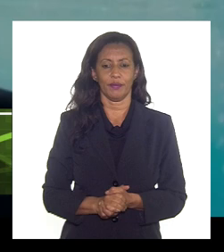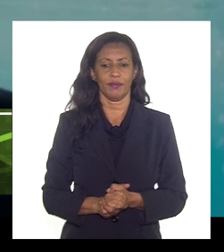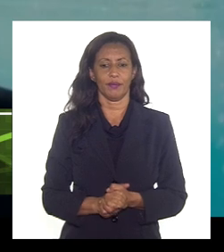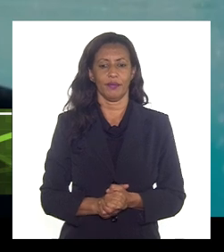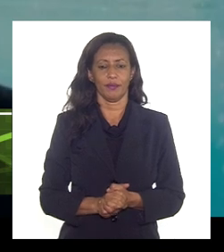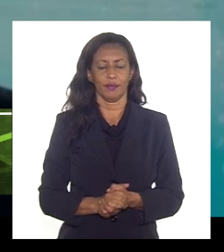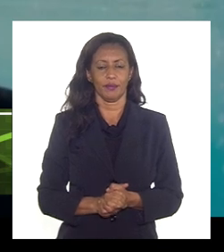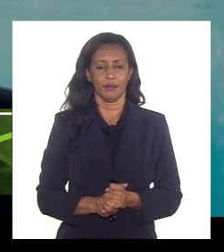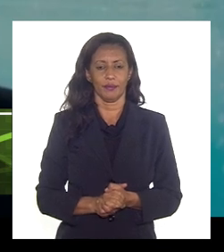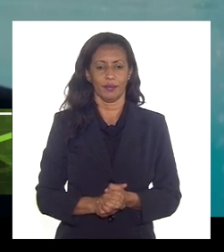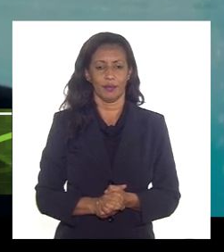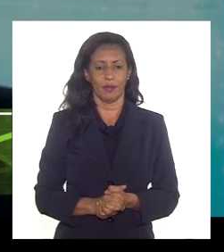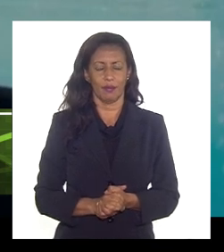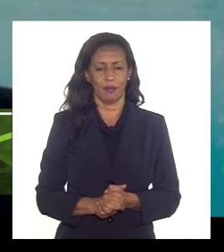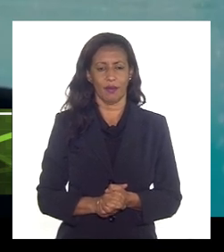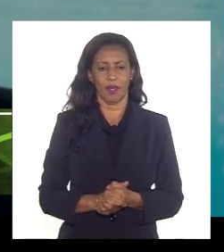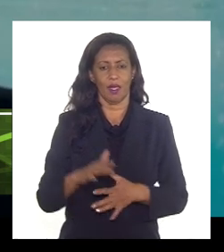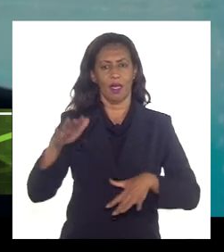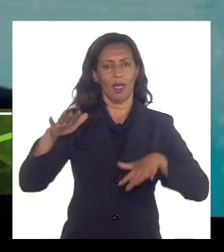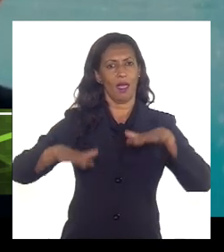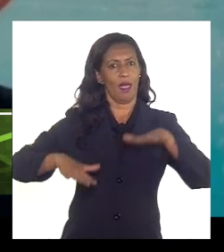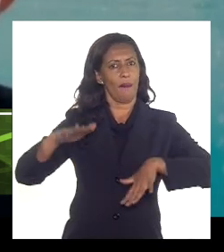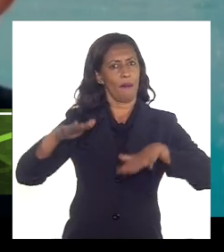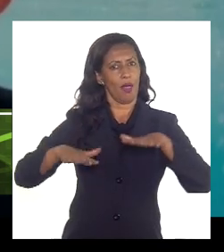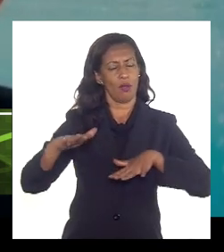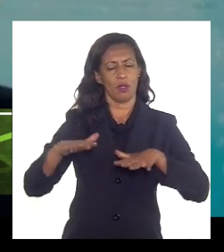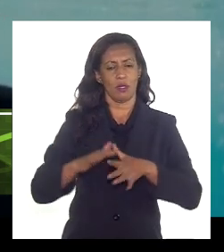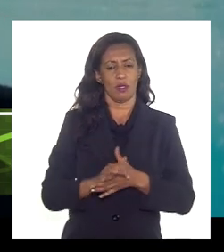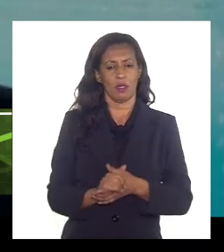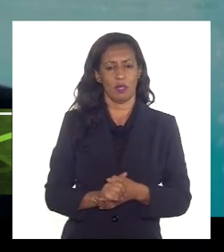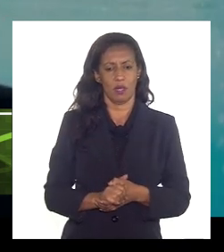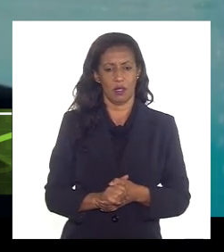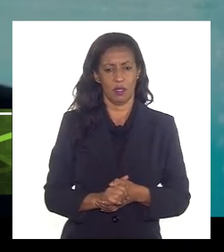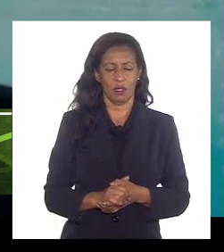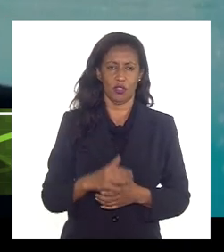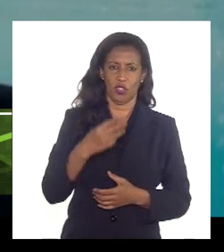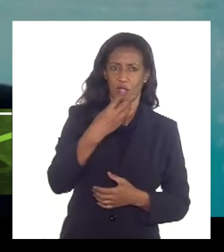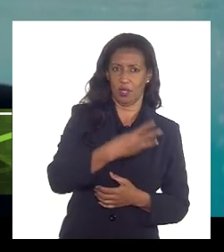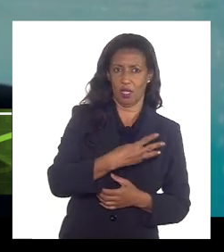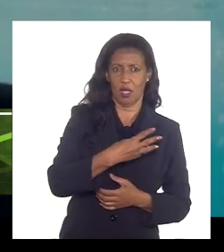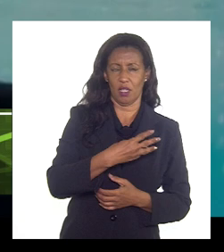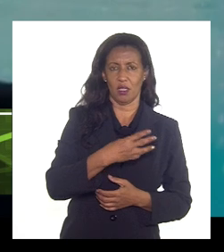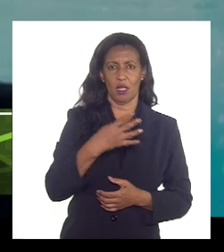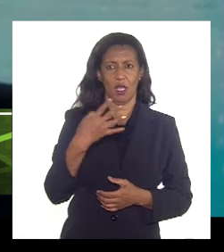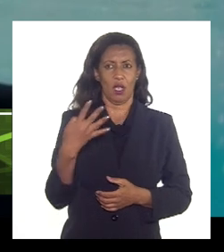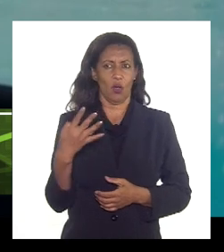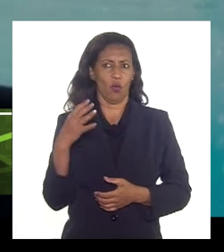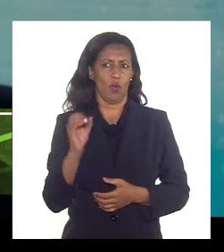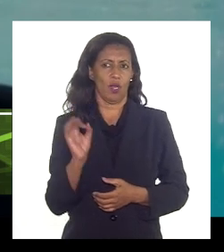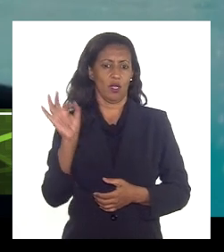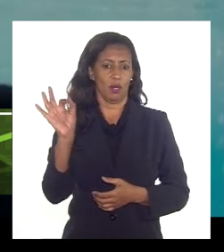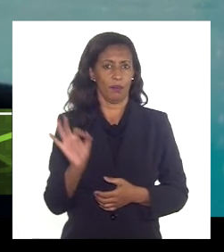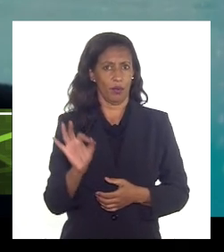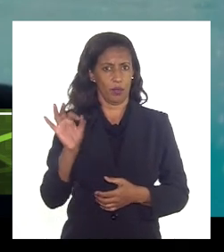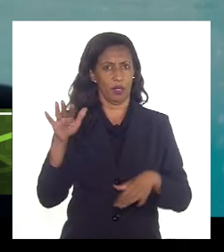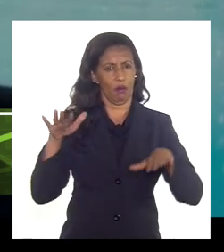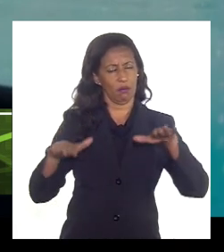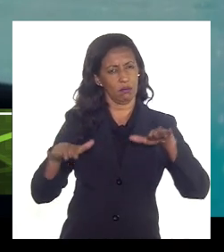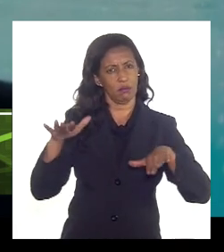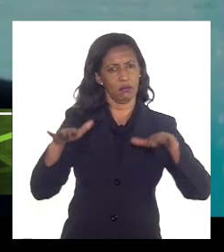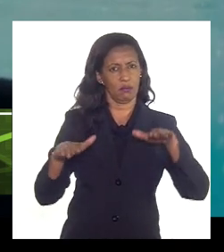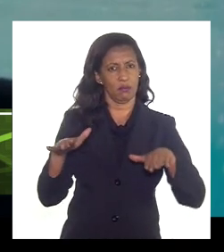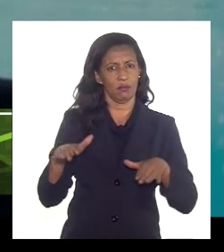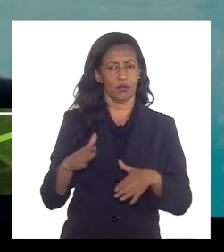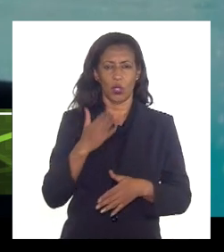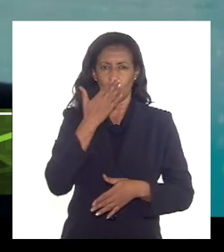bem pontual a maioria fica ali na faixa de 3% a 40% esse é o típico ali